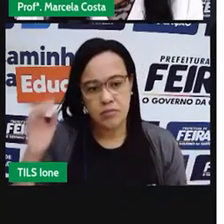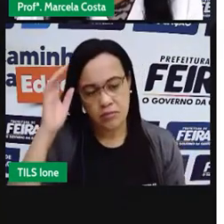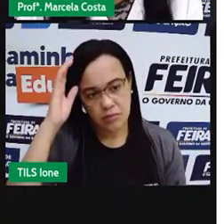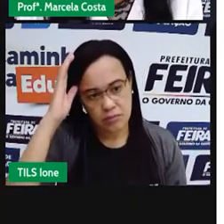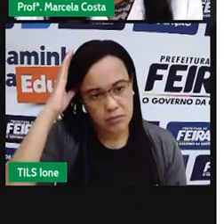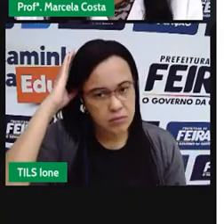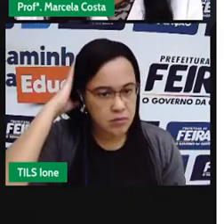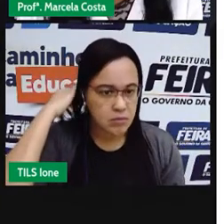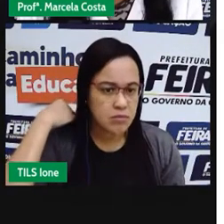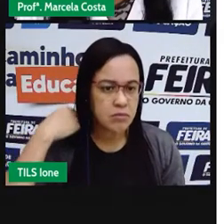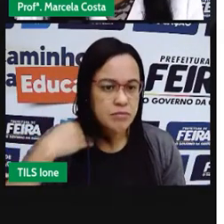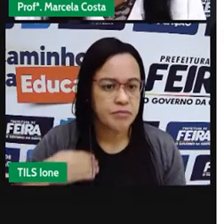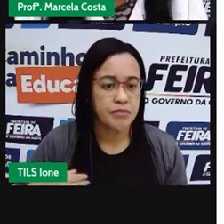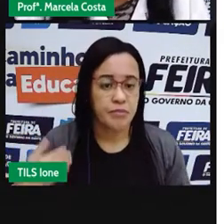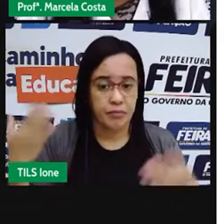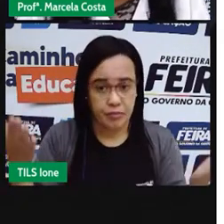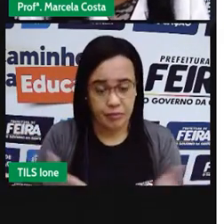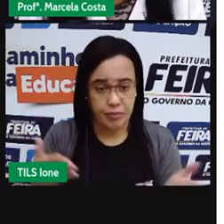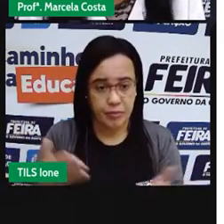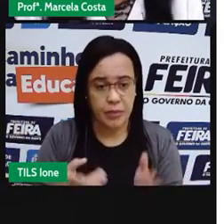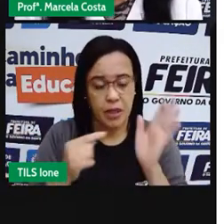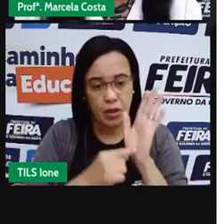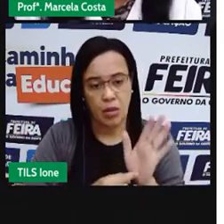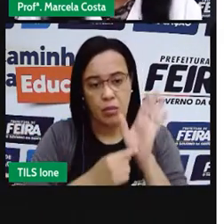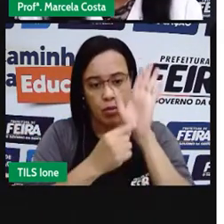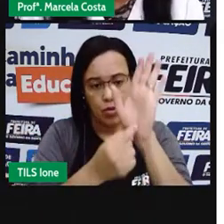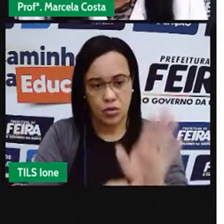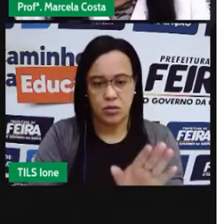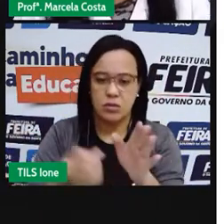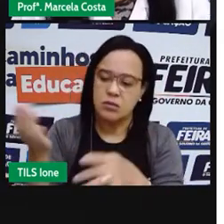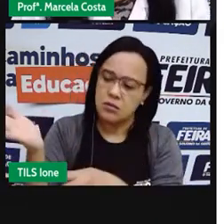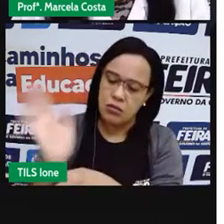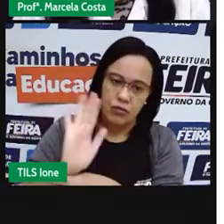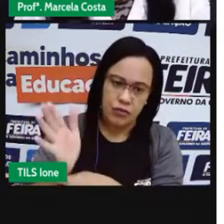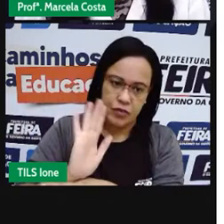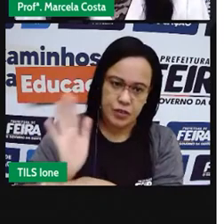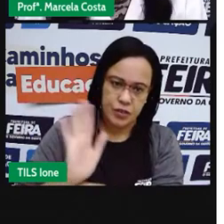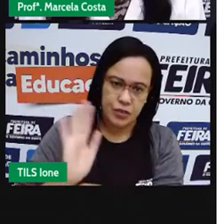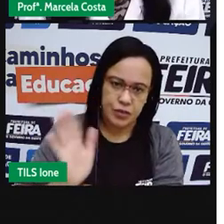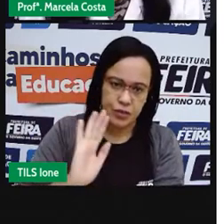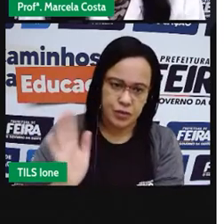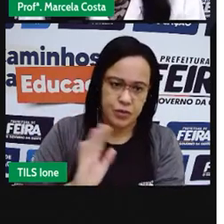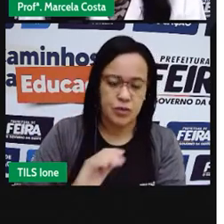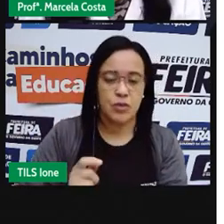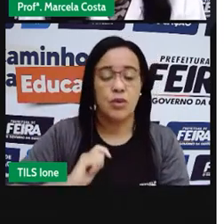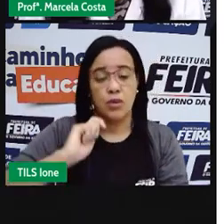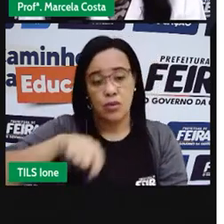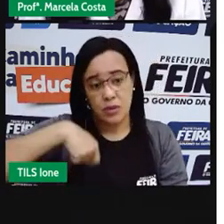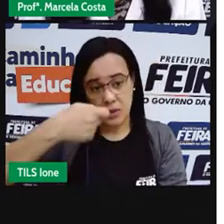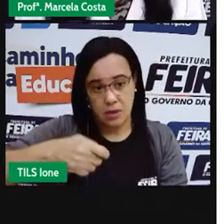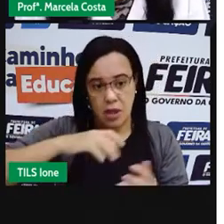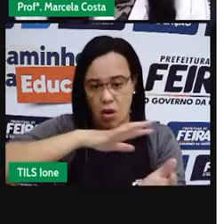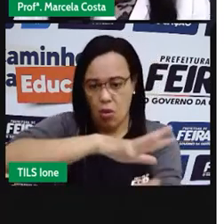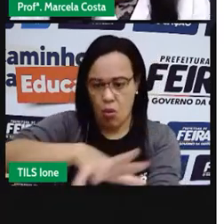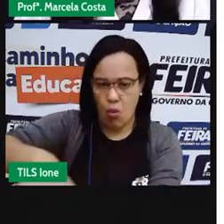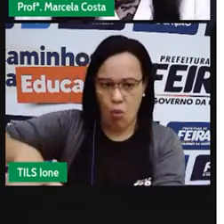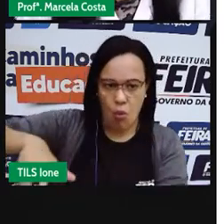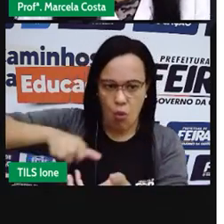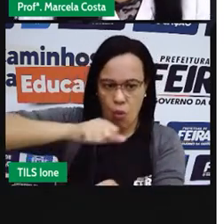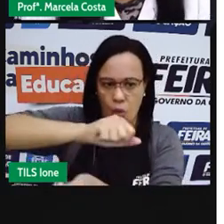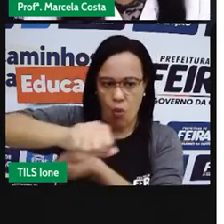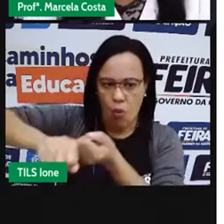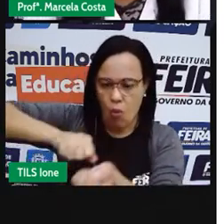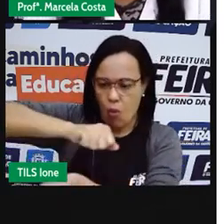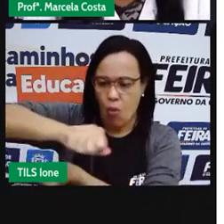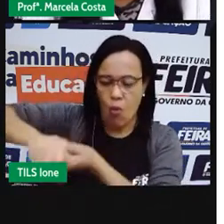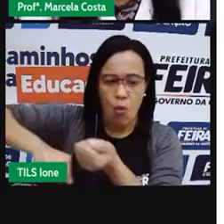Eu quero mostrar para vocês um livro, que é o livro Sustentabilidade. O que